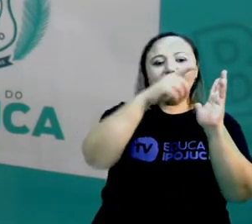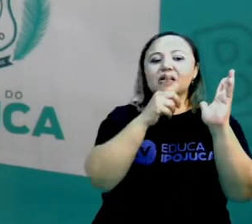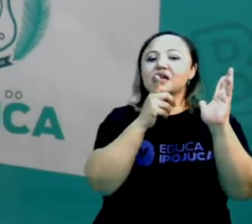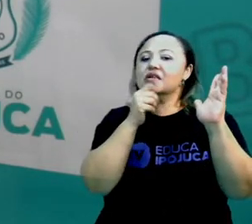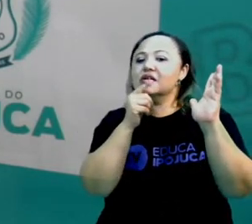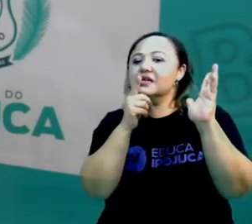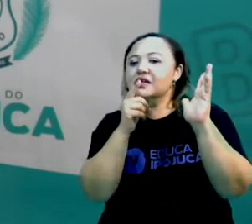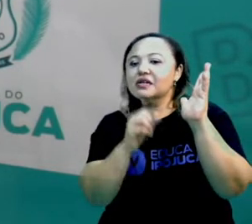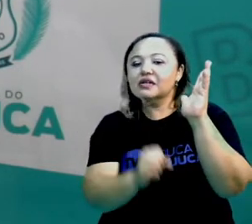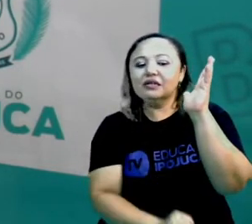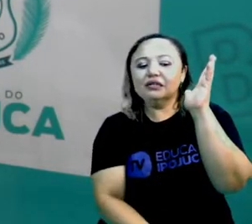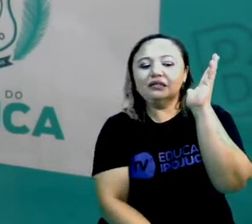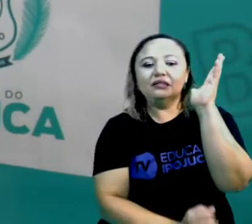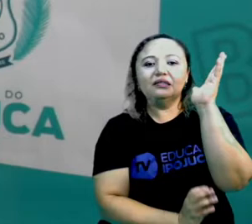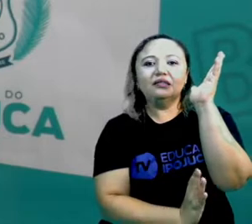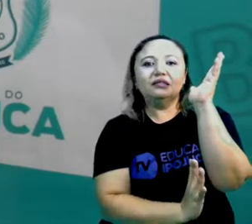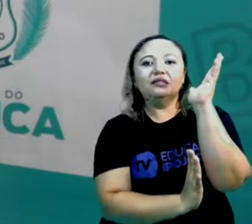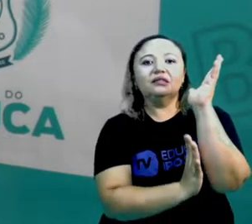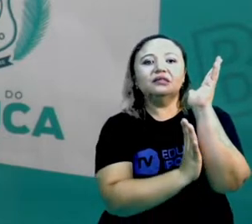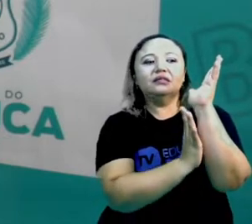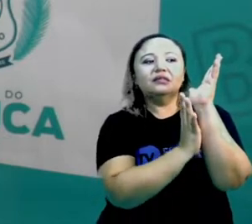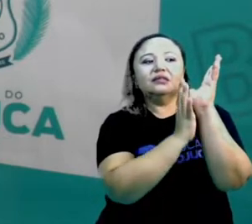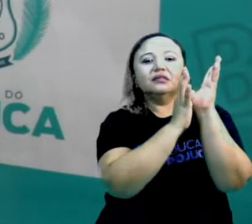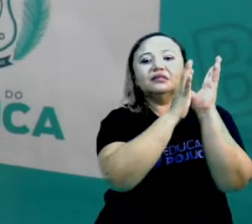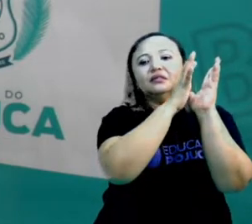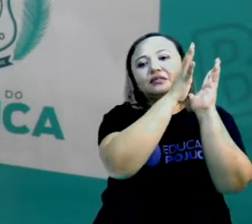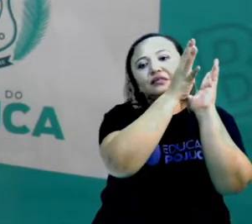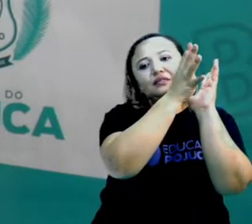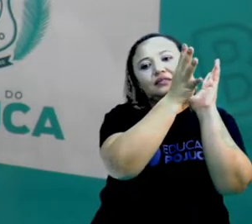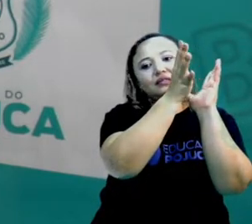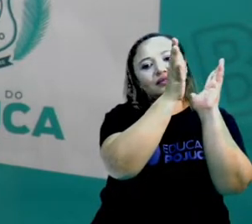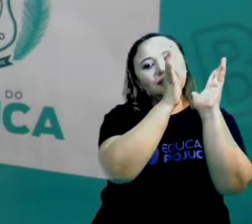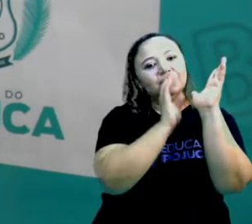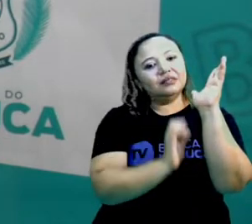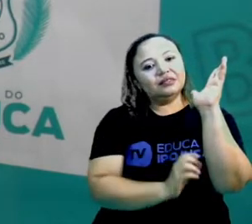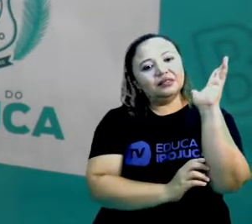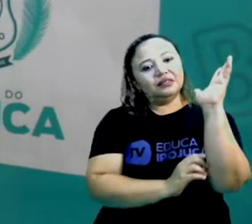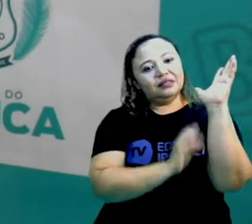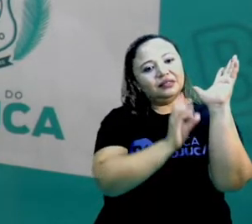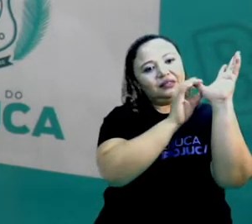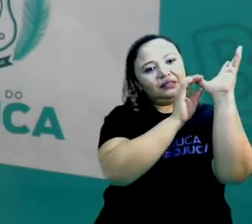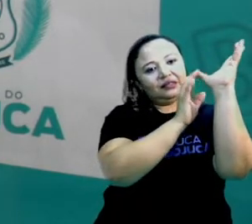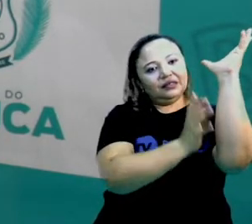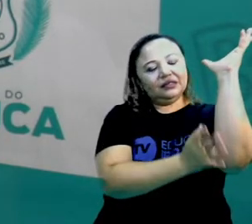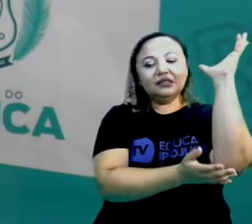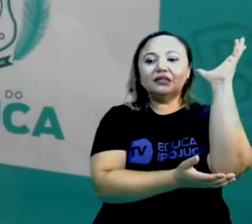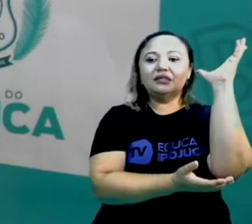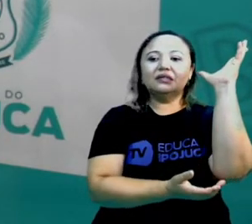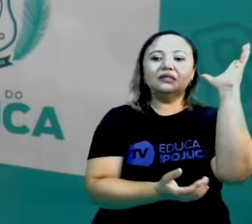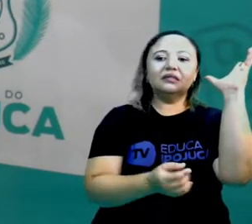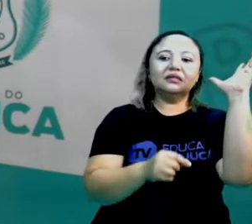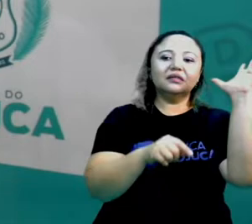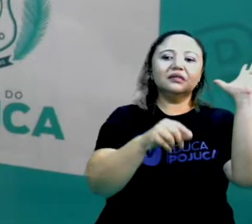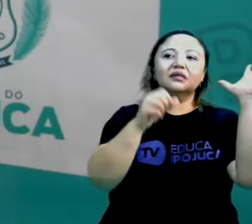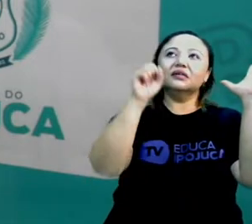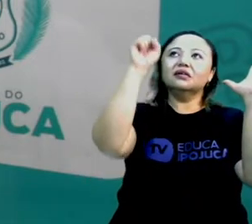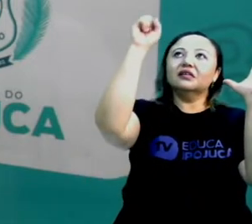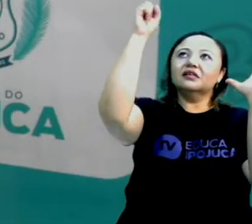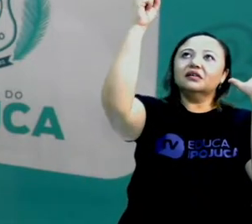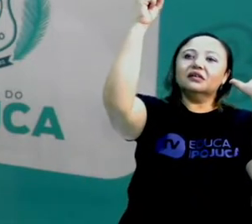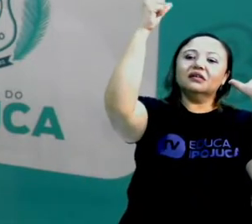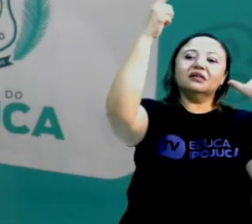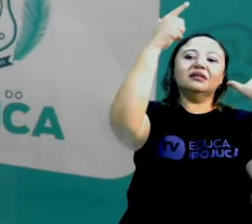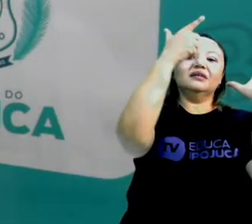água, leve para todas as partes, né, da planta e juntamente com a